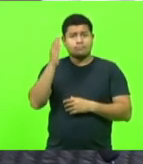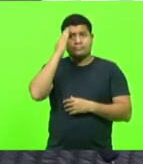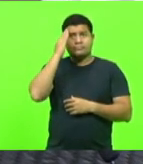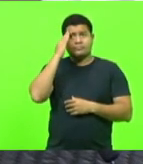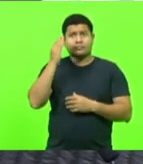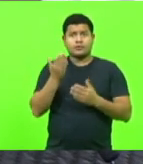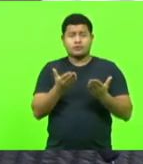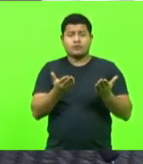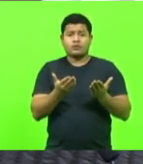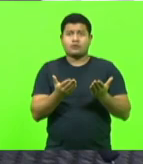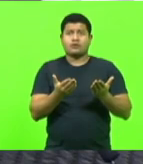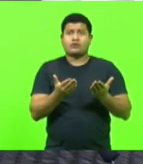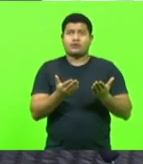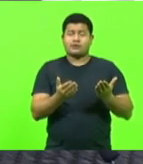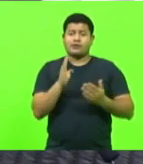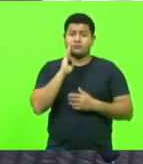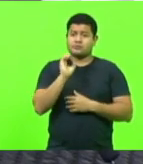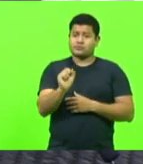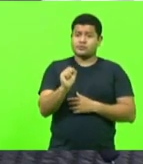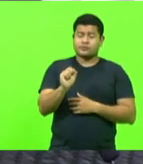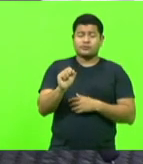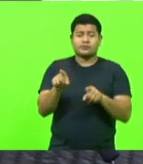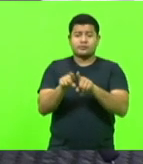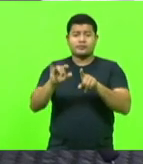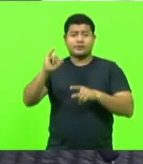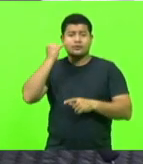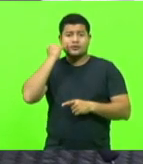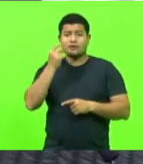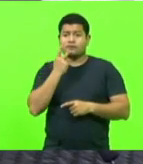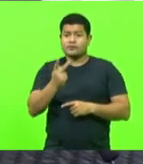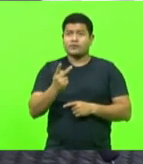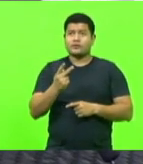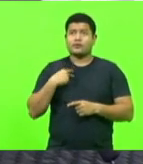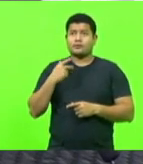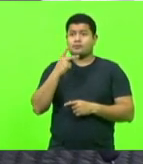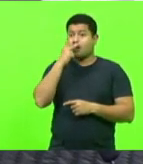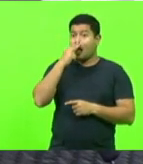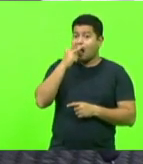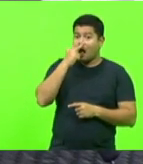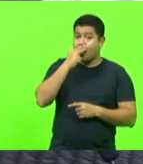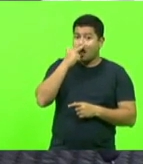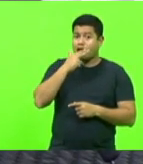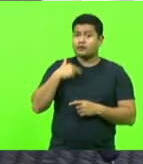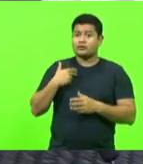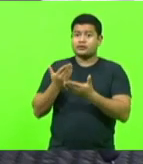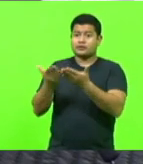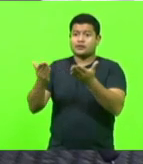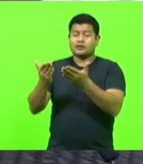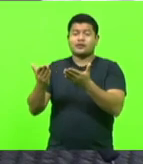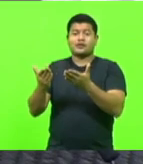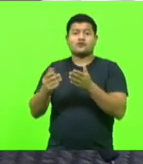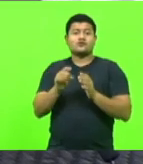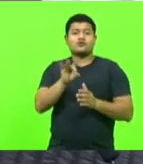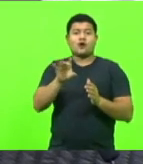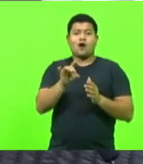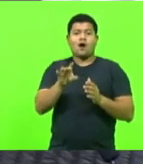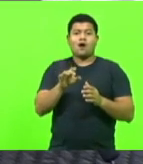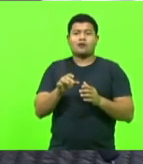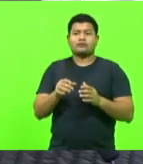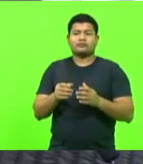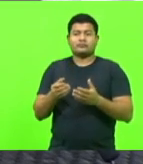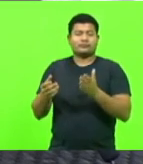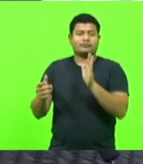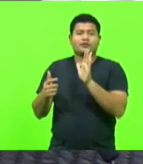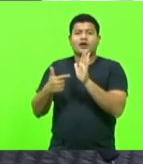como bem disse o deputado Bruno, deputado Gessé, que além de aparentar um provável cabide de empregos, também se dá